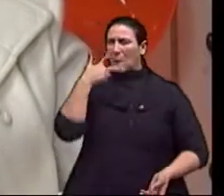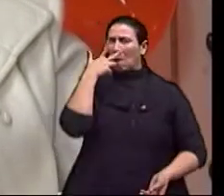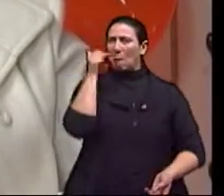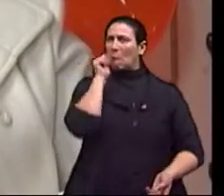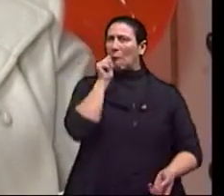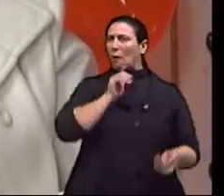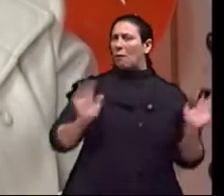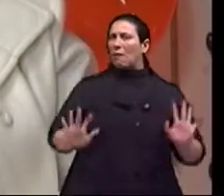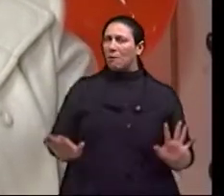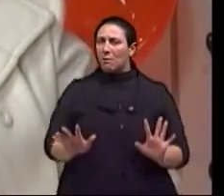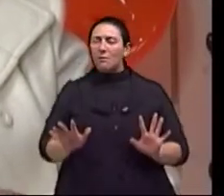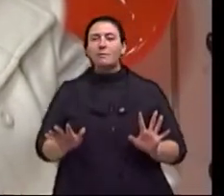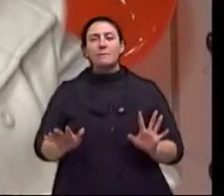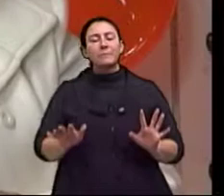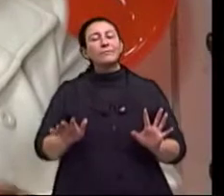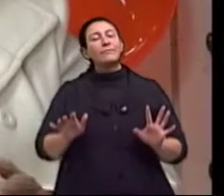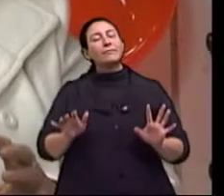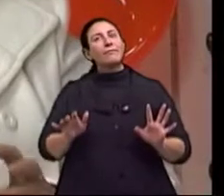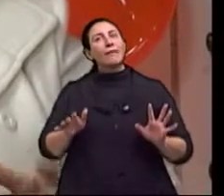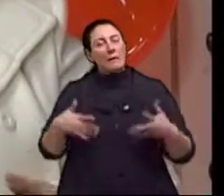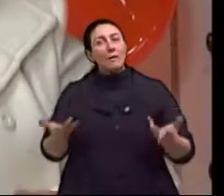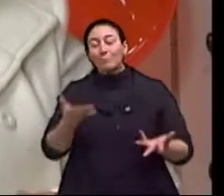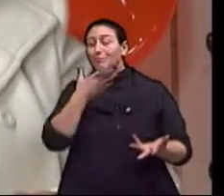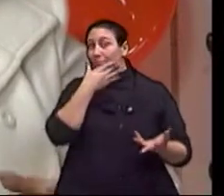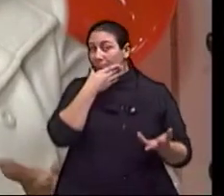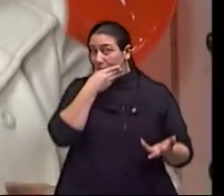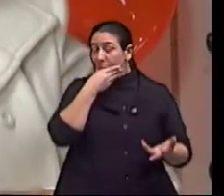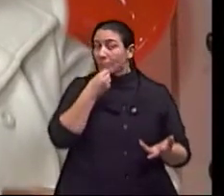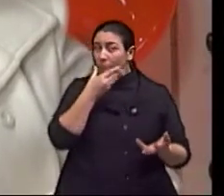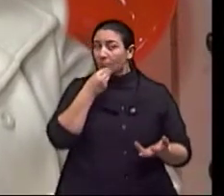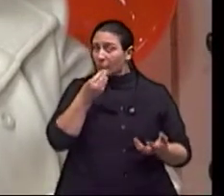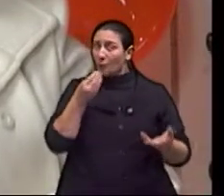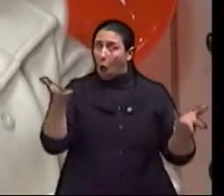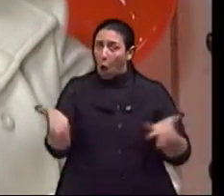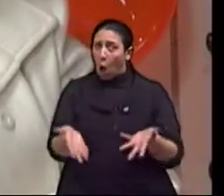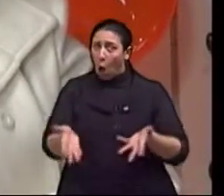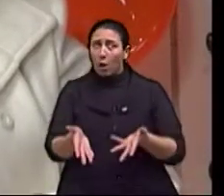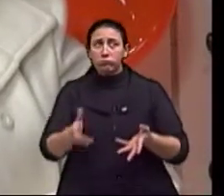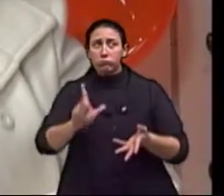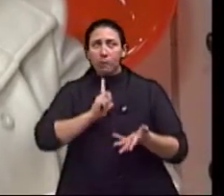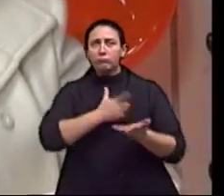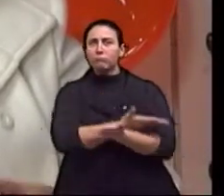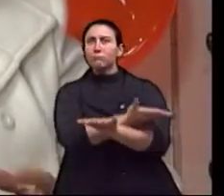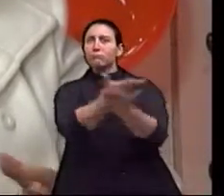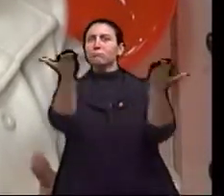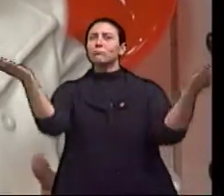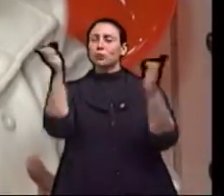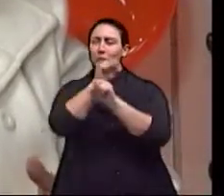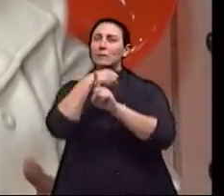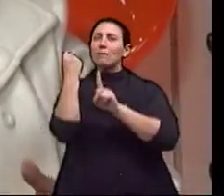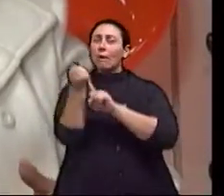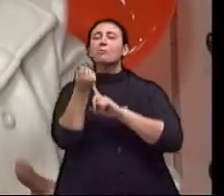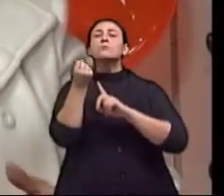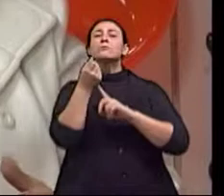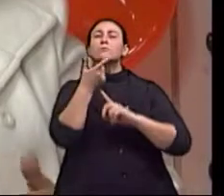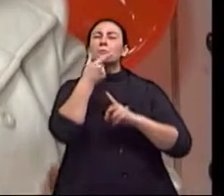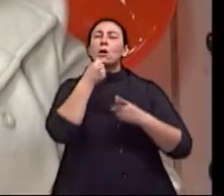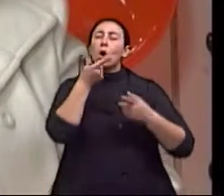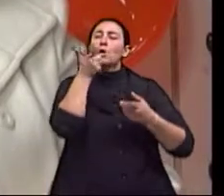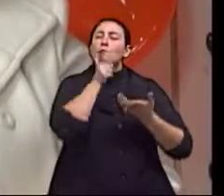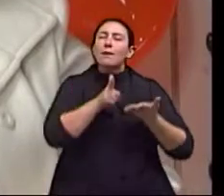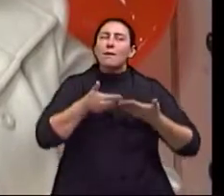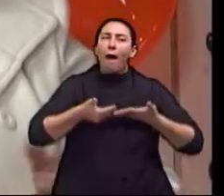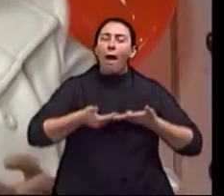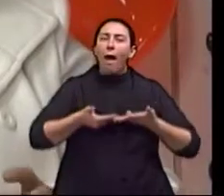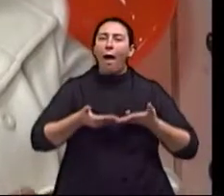Então, o homem, graças a Deus, que ele encontra agora um espaço que possa pensar num sentido de